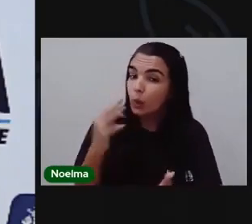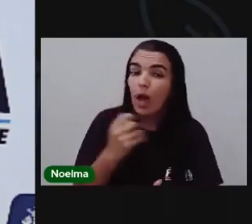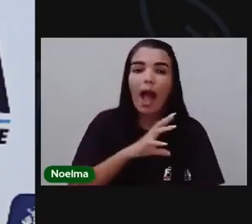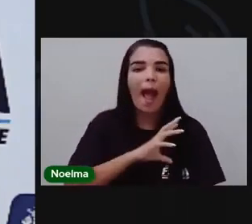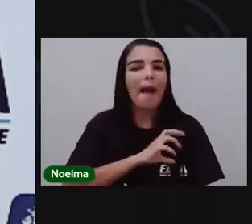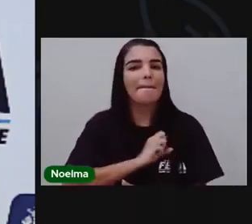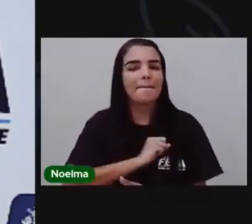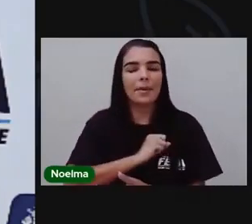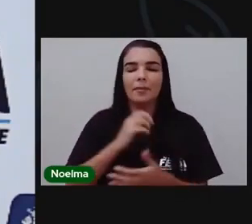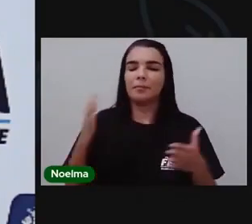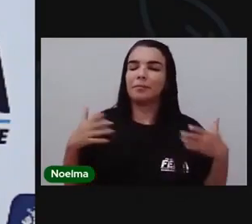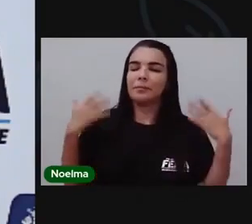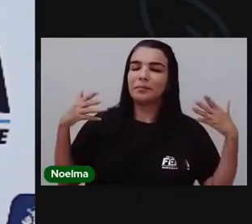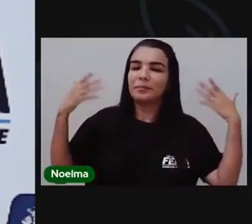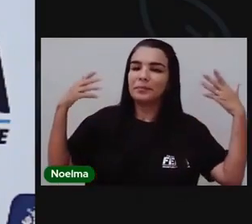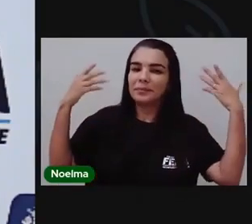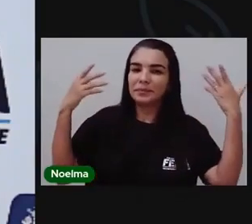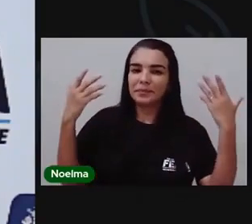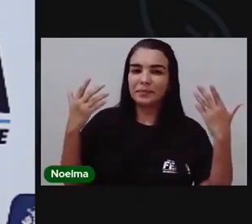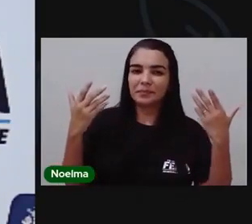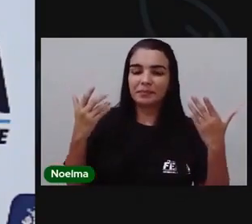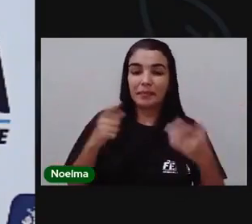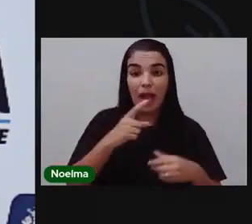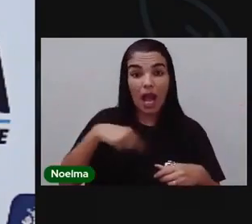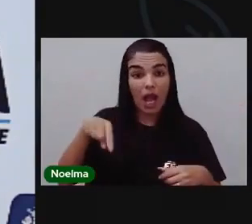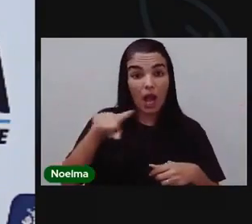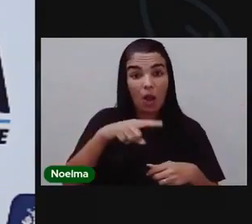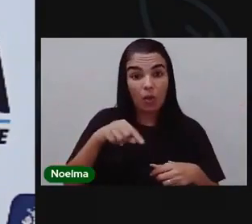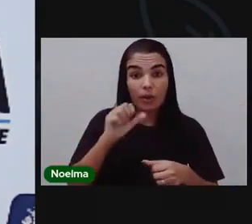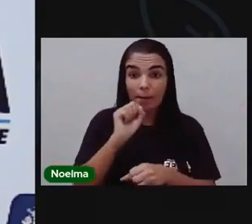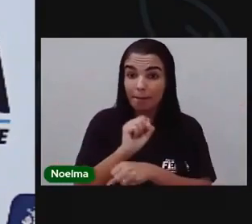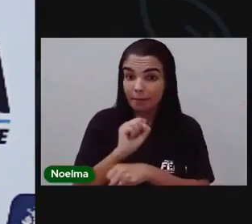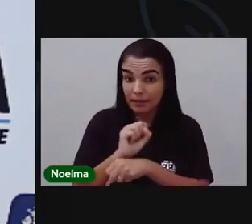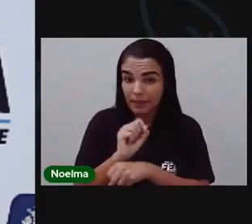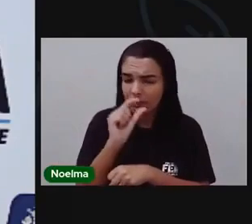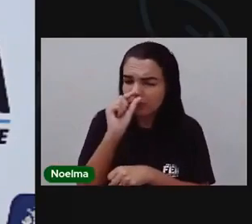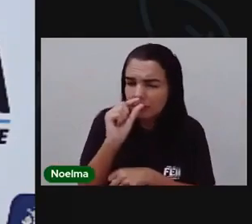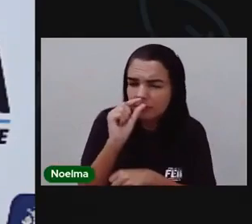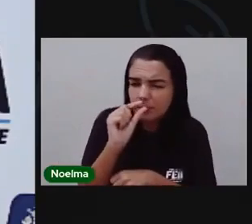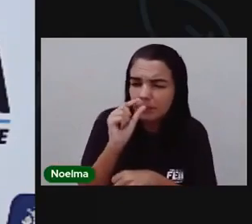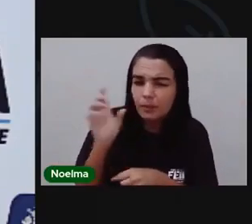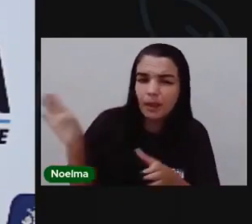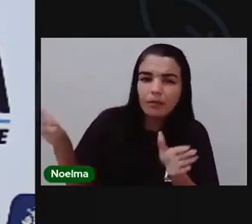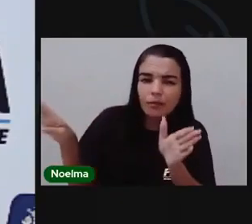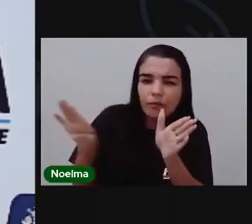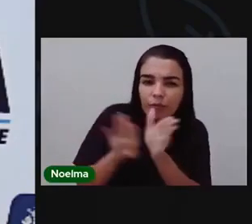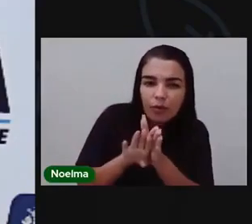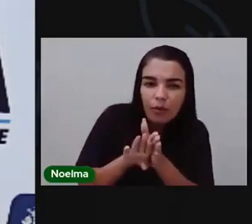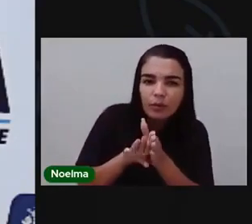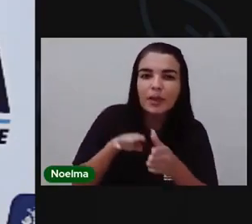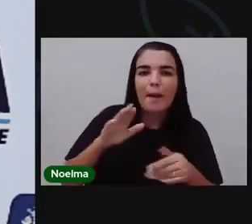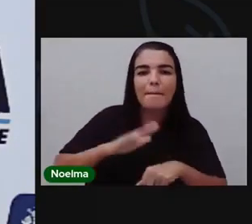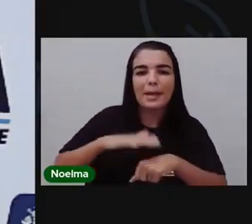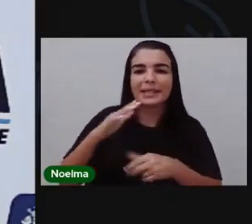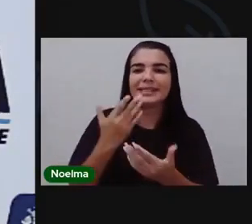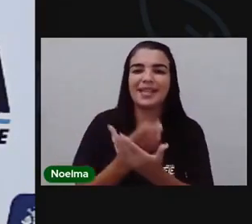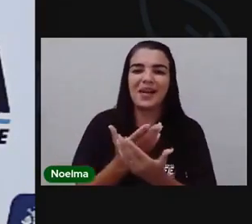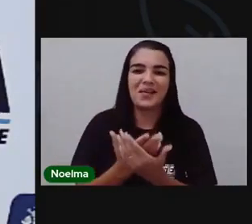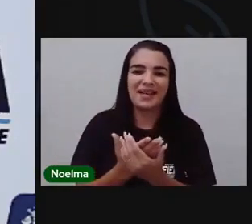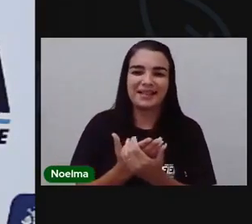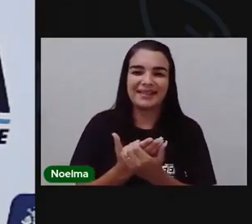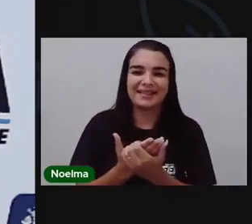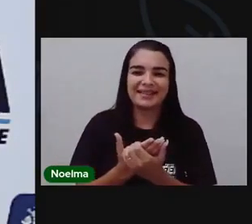privilégio de porcos. A gente vai dar uma pausa e daqui a pouquinho a Pro volta com mais uma aula.